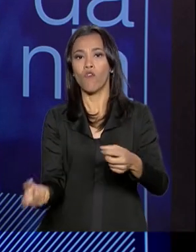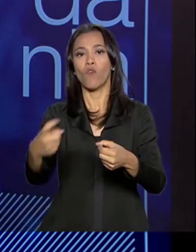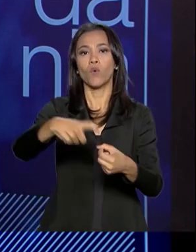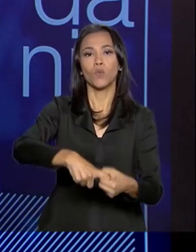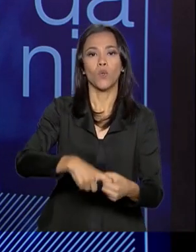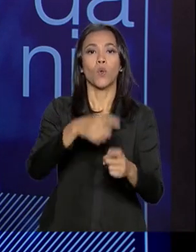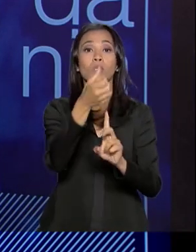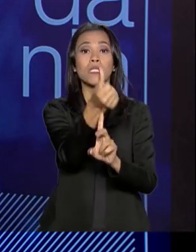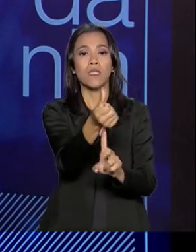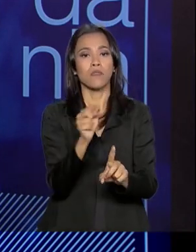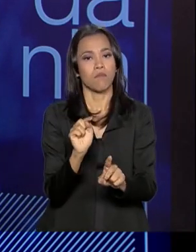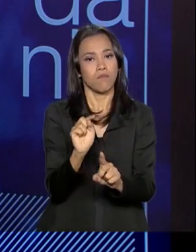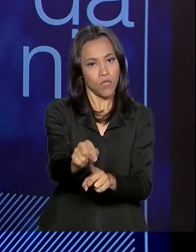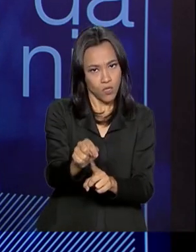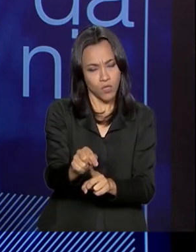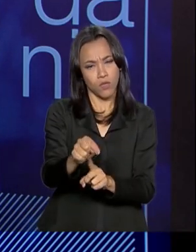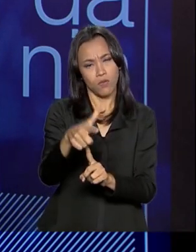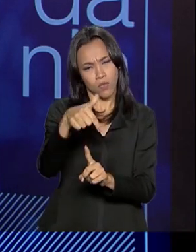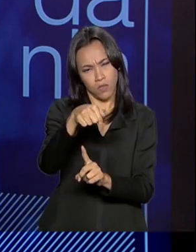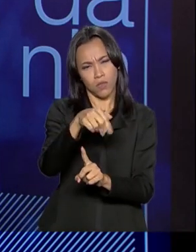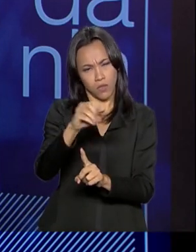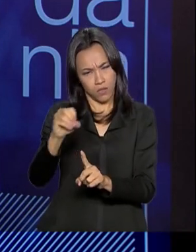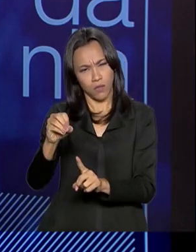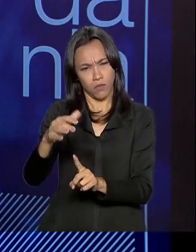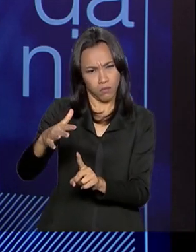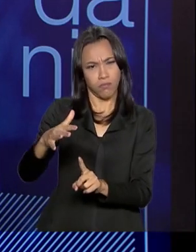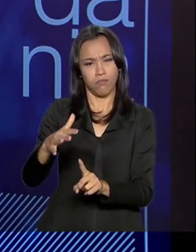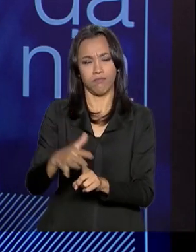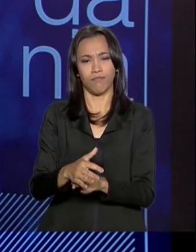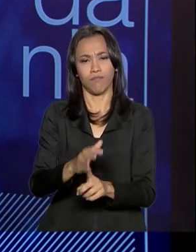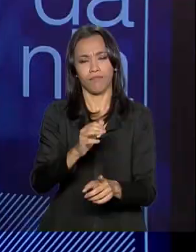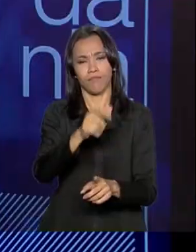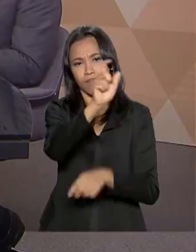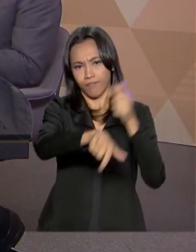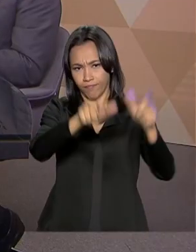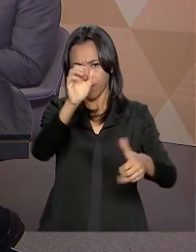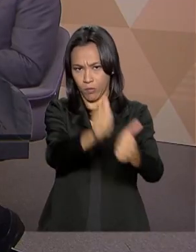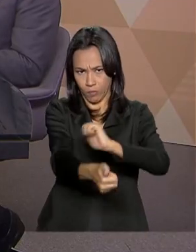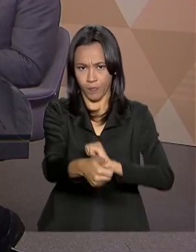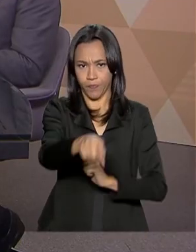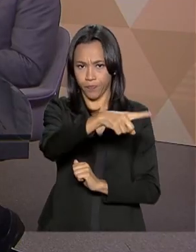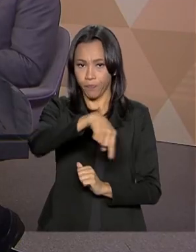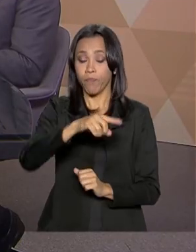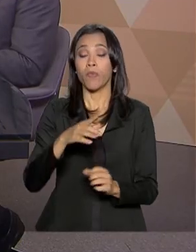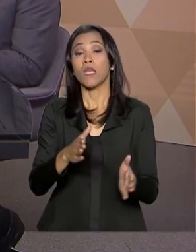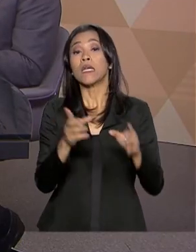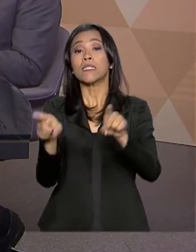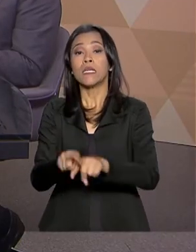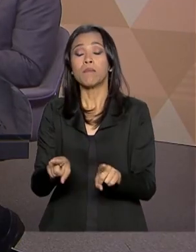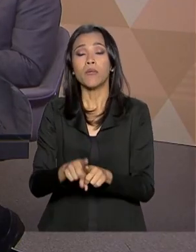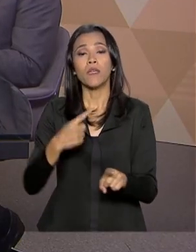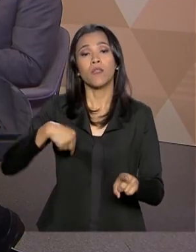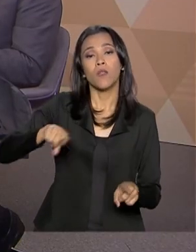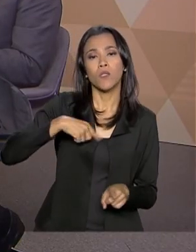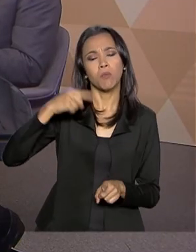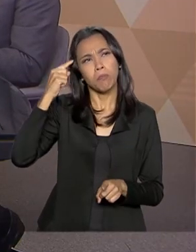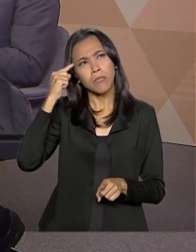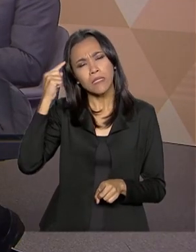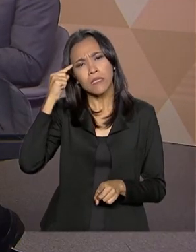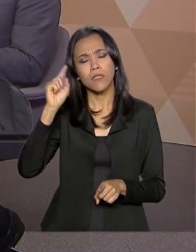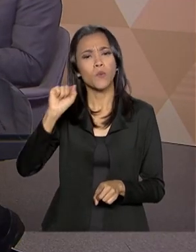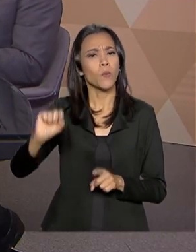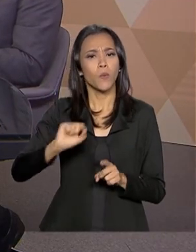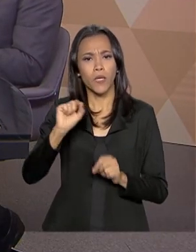6 mil e 700 e poucos atletas. Nós também estamos pensando em programas para